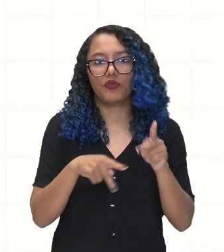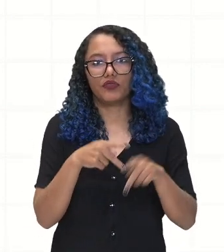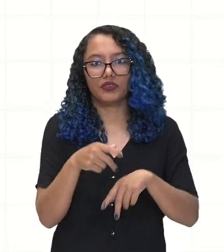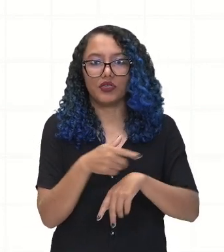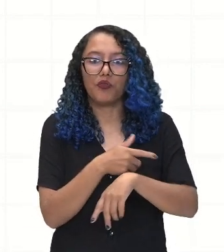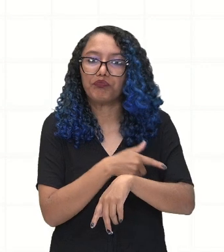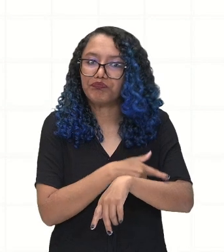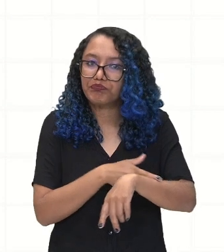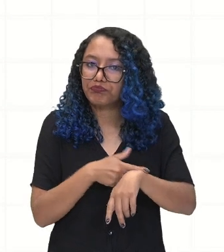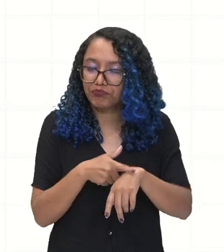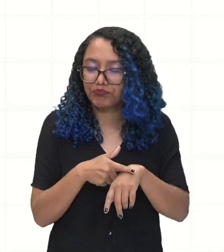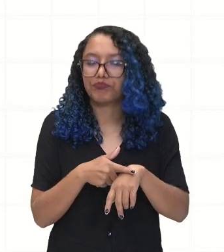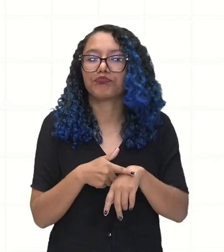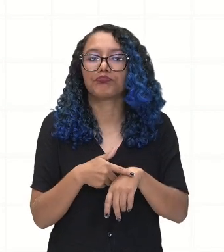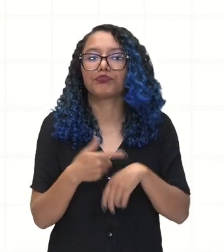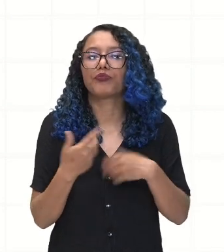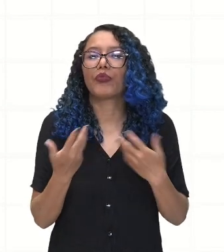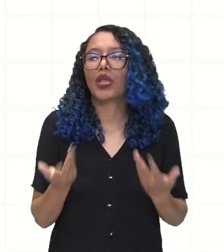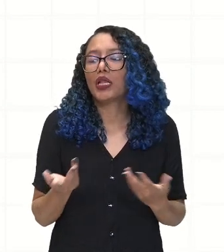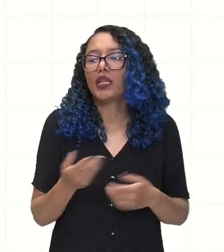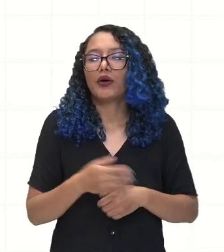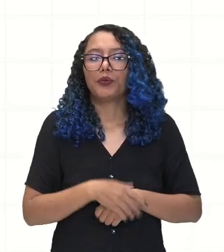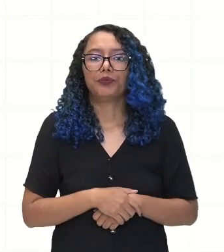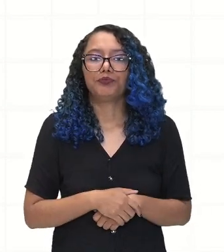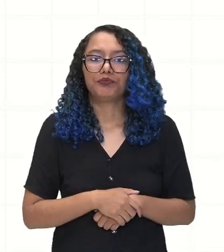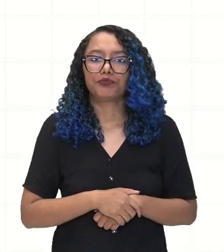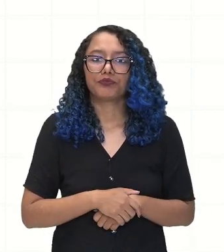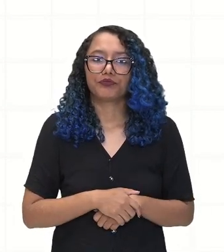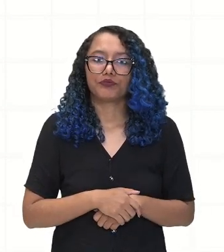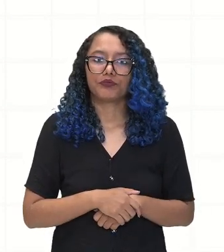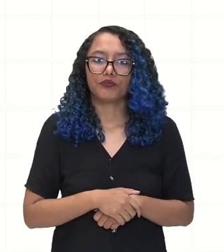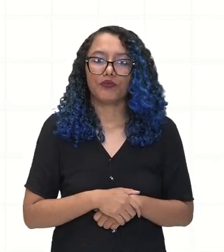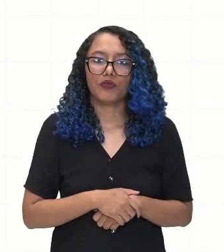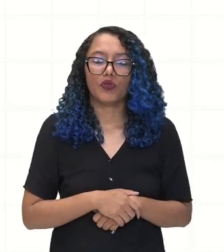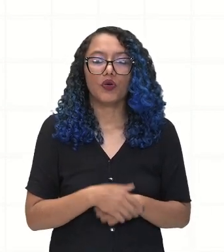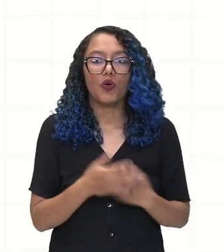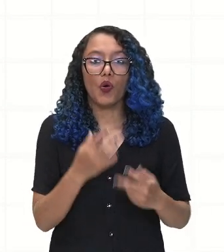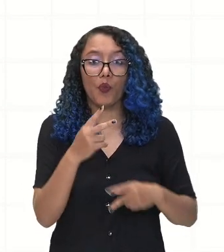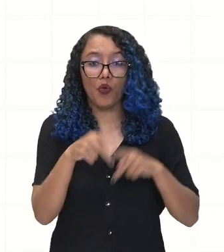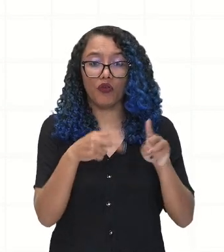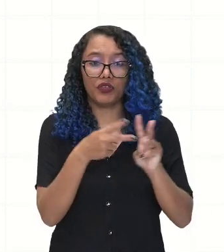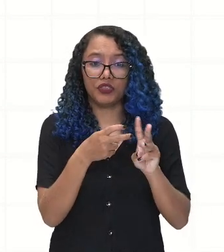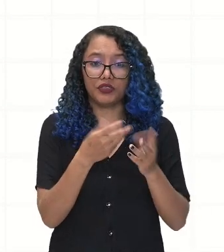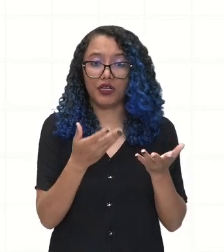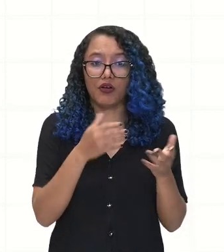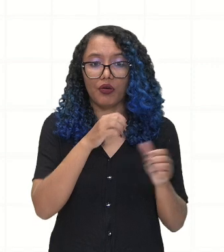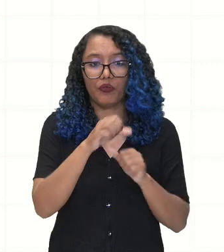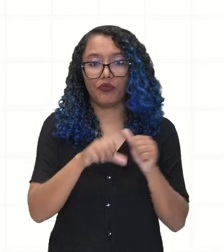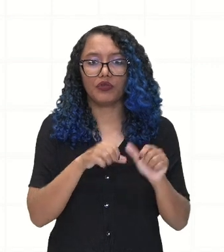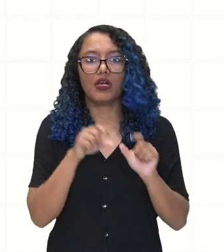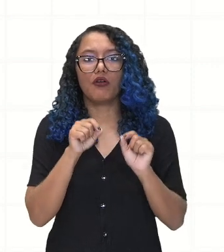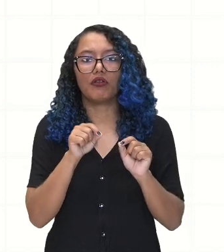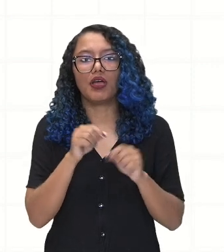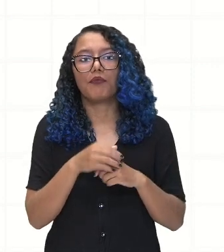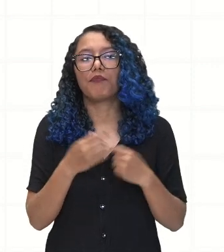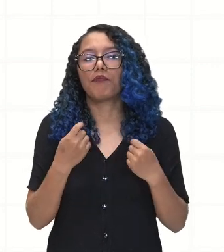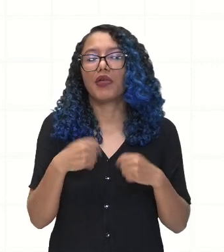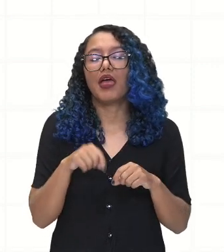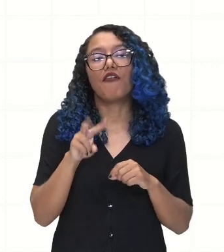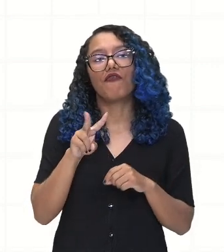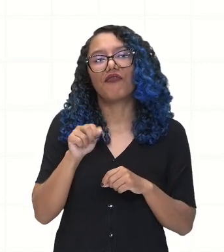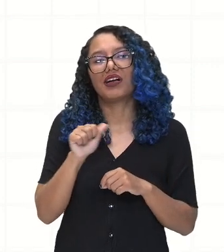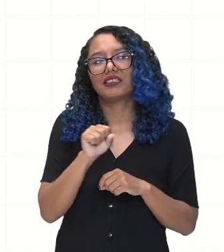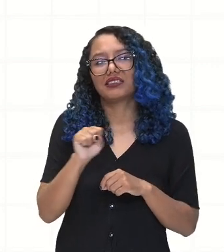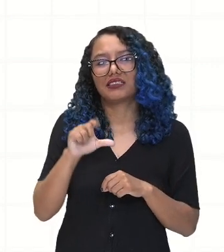as populações indígenas vão se transformar em vassalos da coroa portuguesa. Mas